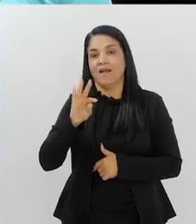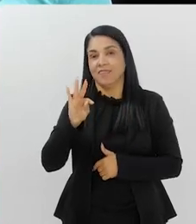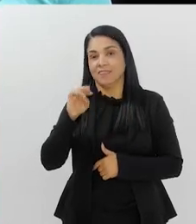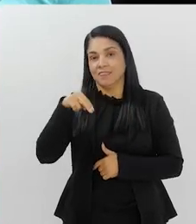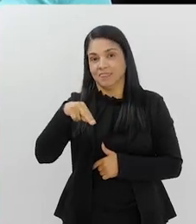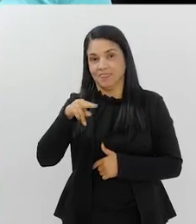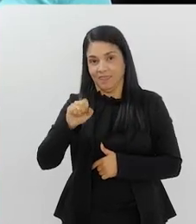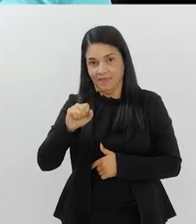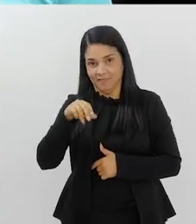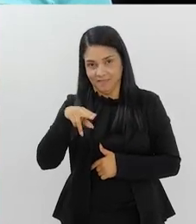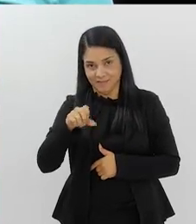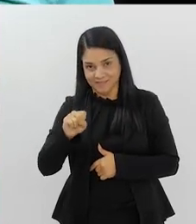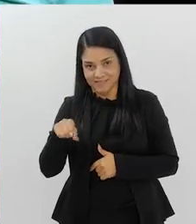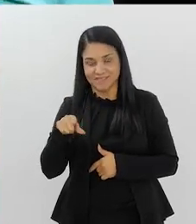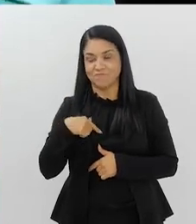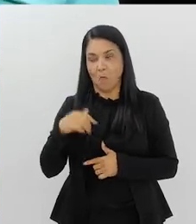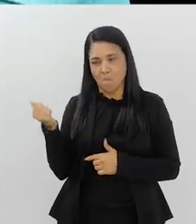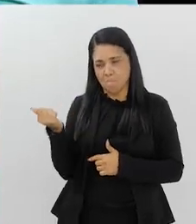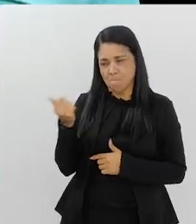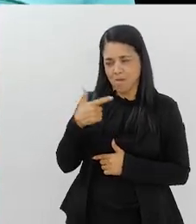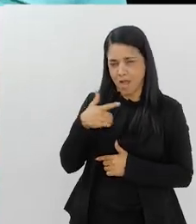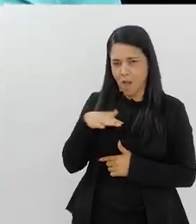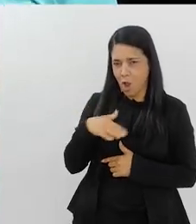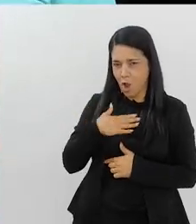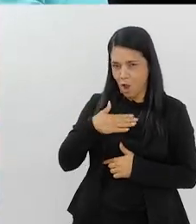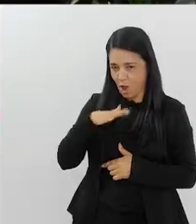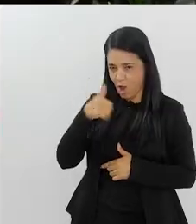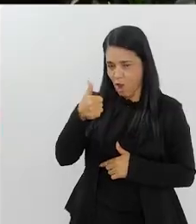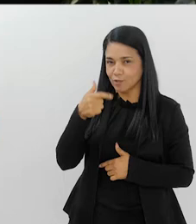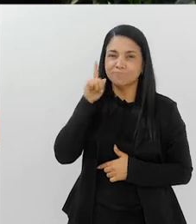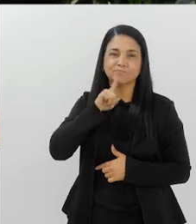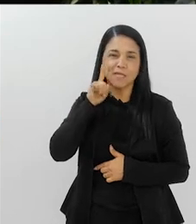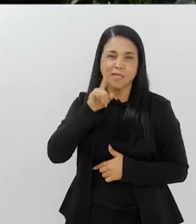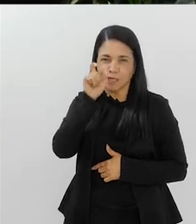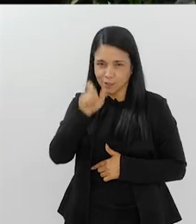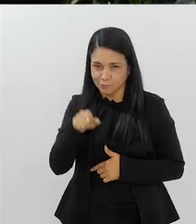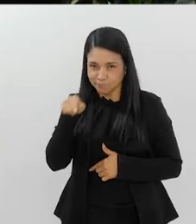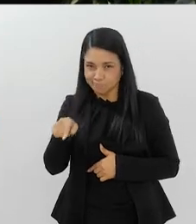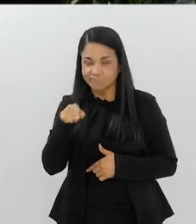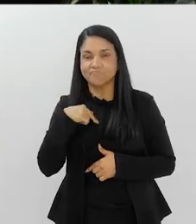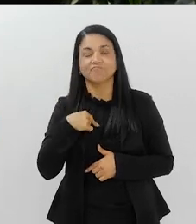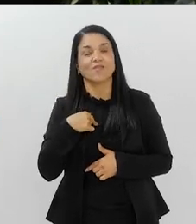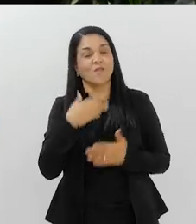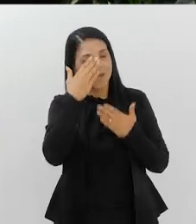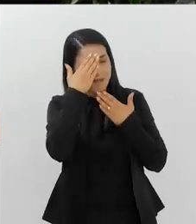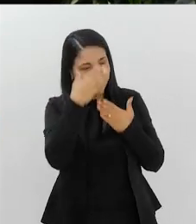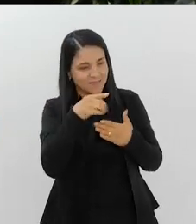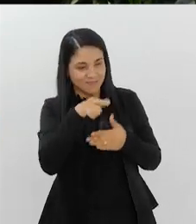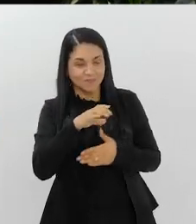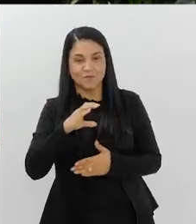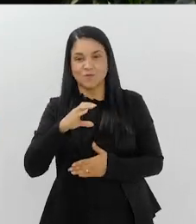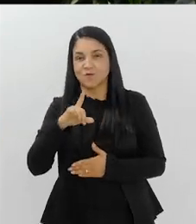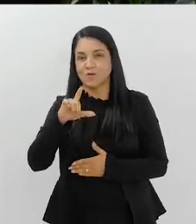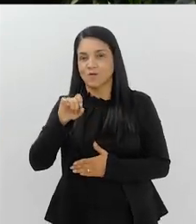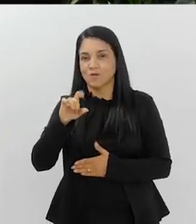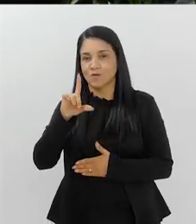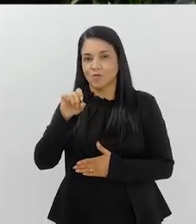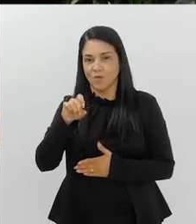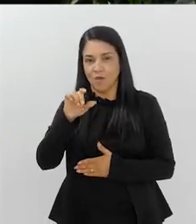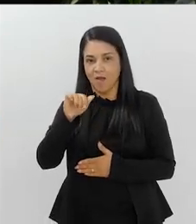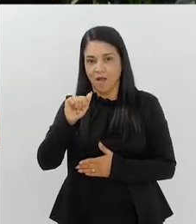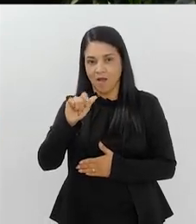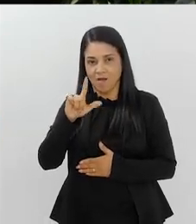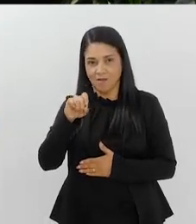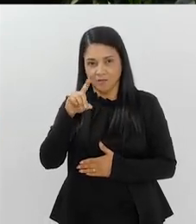Phelps. Depois a gente explica essa história. Clodoaldo, também agradeço a tua presença. Você que também já esteve aqui no Arena, por mais de uma